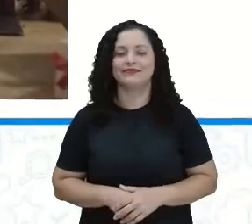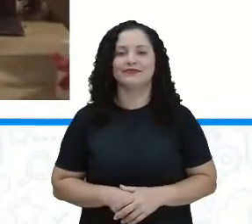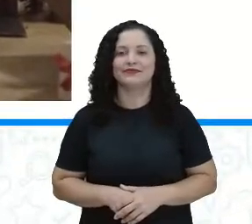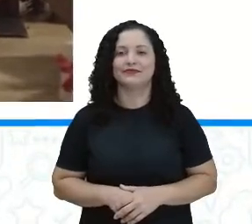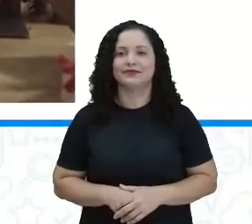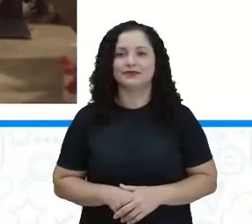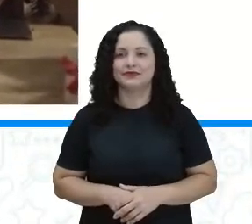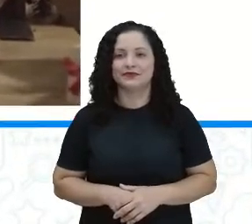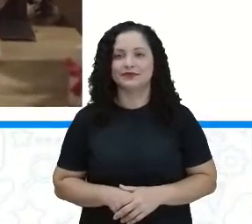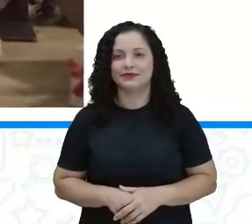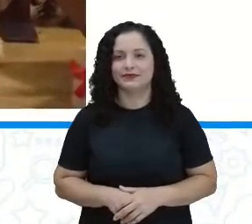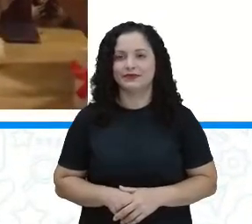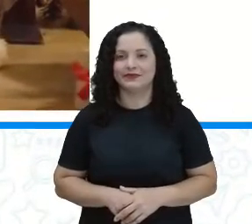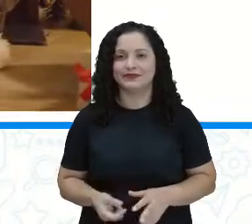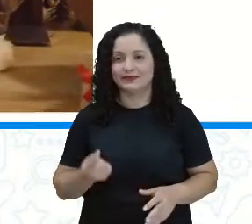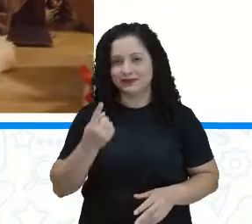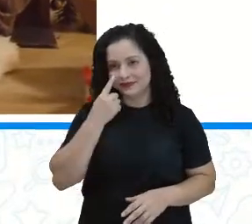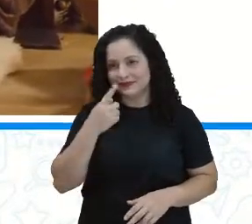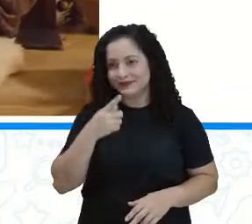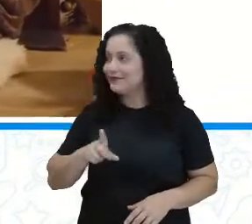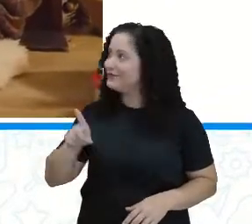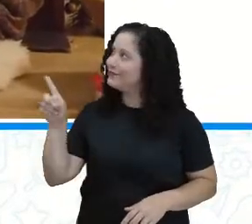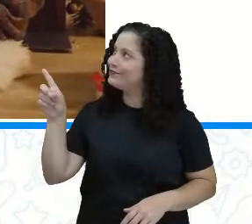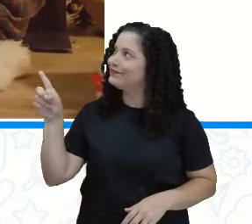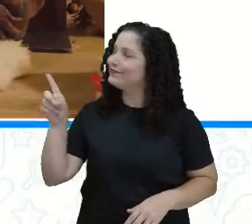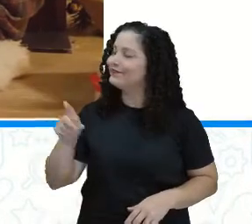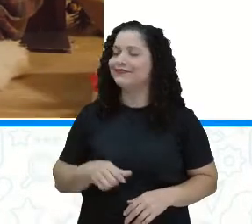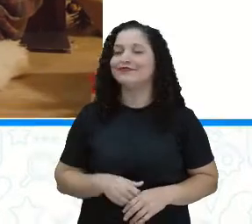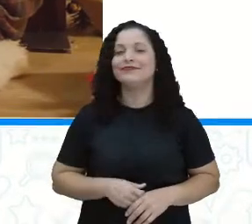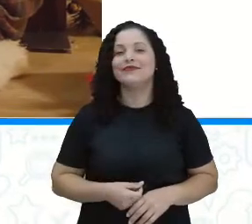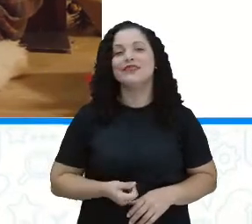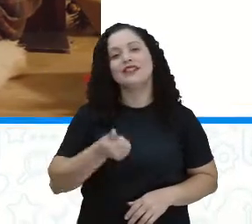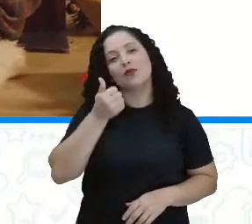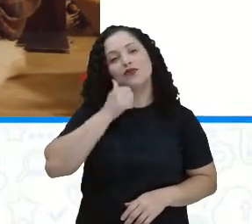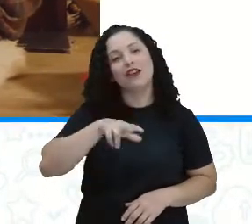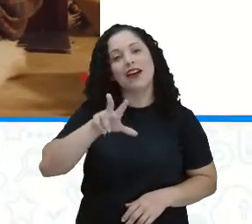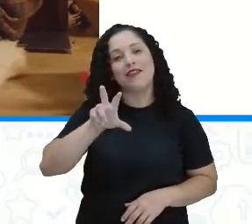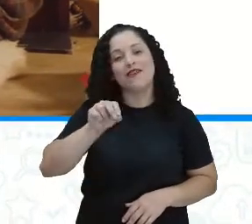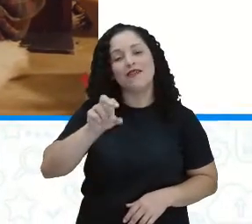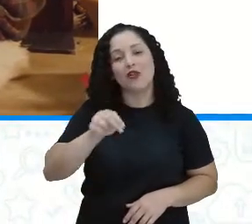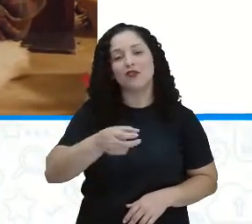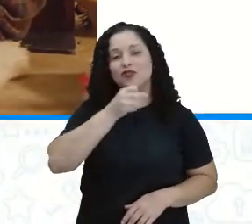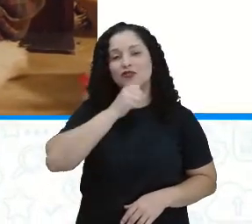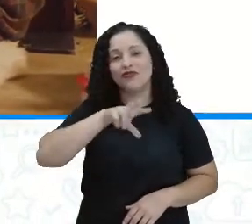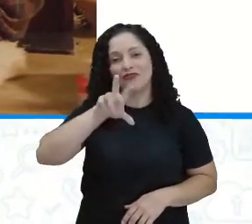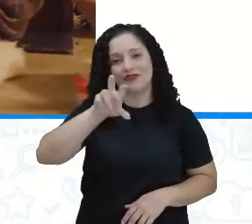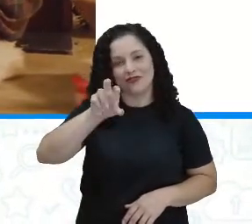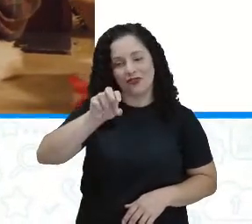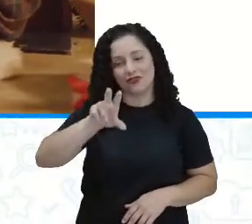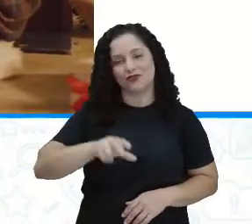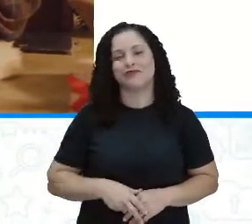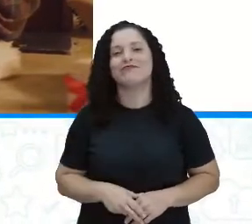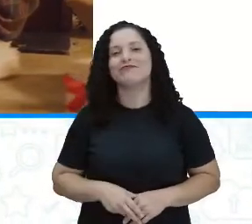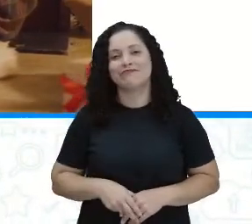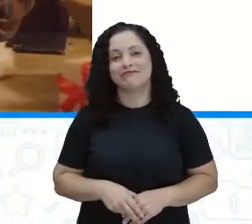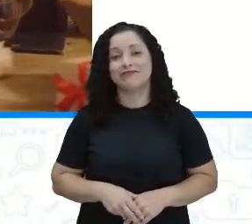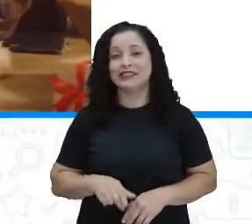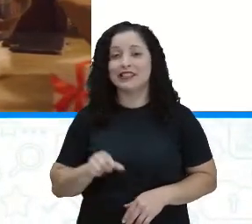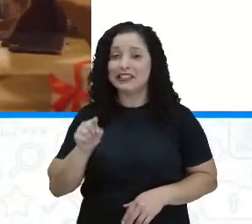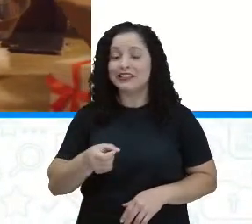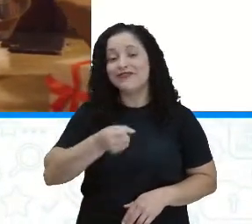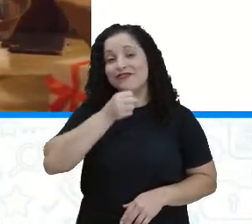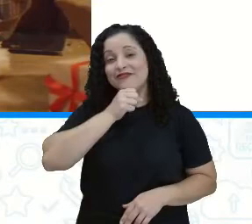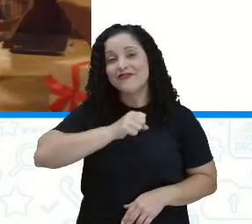Olha aí a imagem. Nessa fase, são os nossos avós. Que estão na